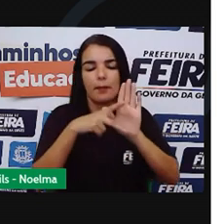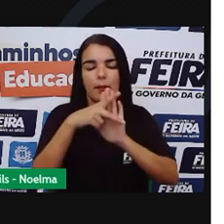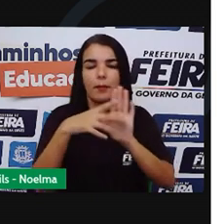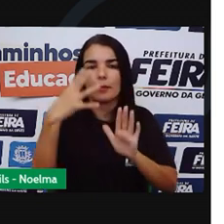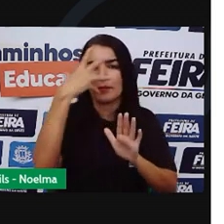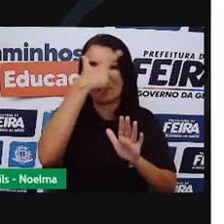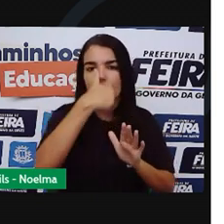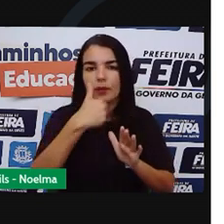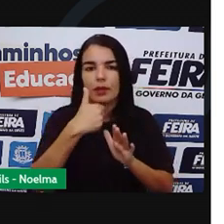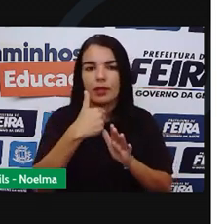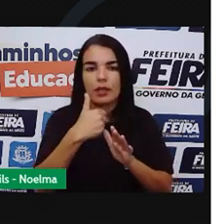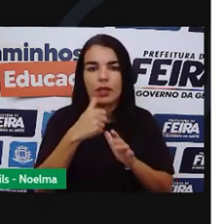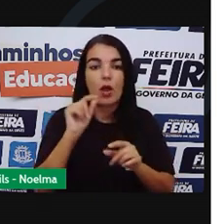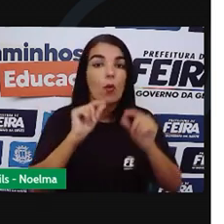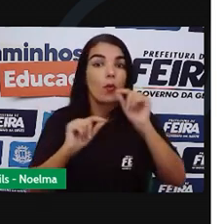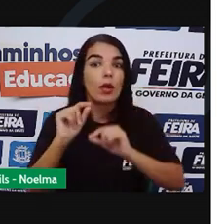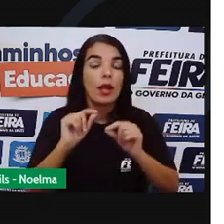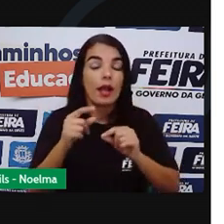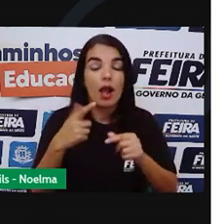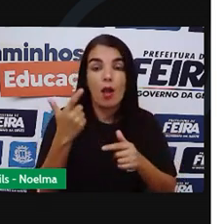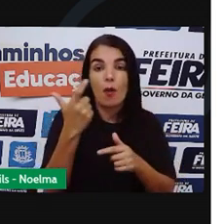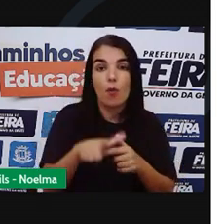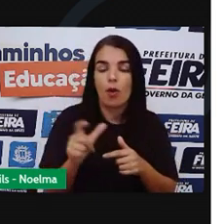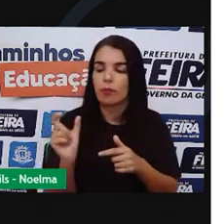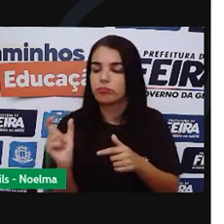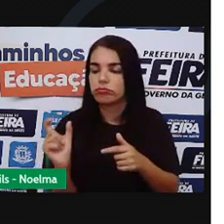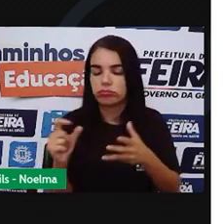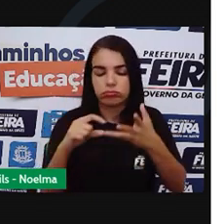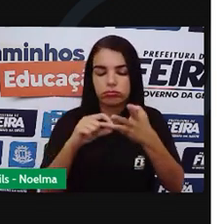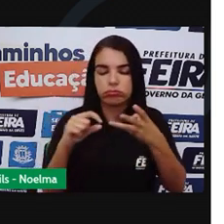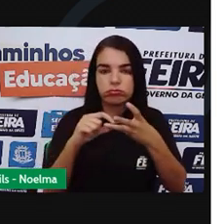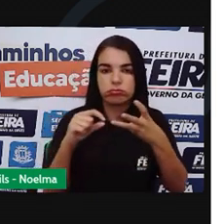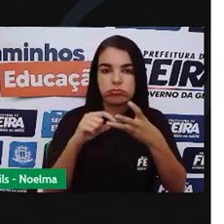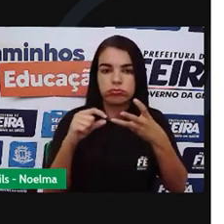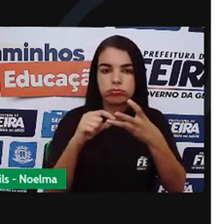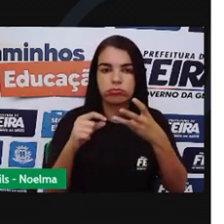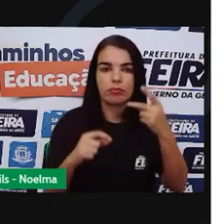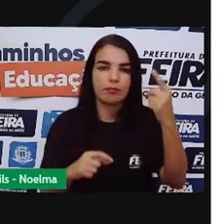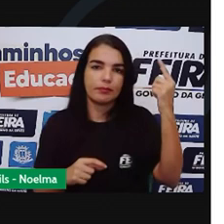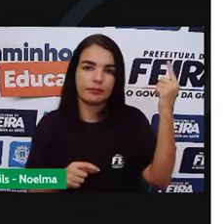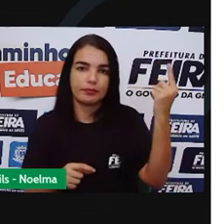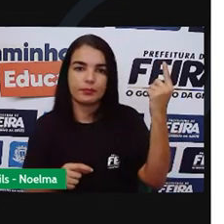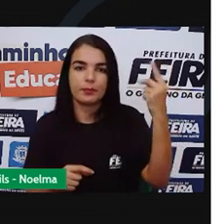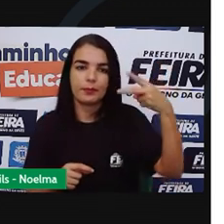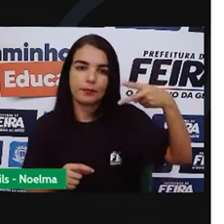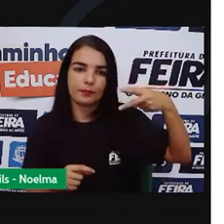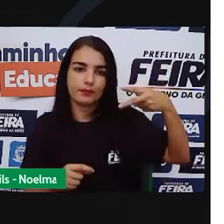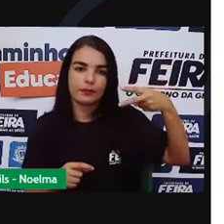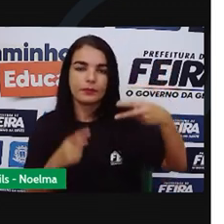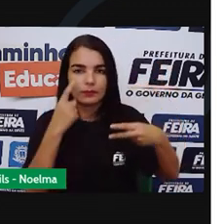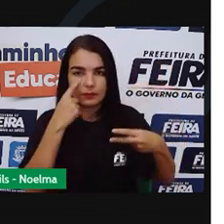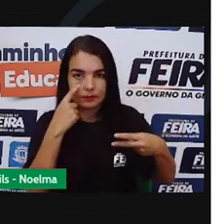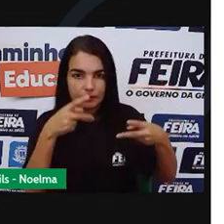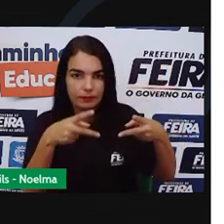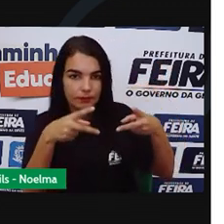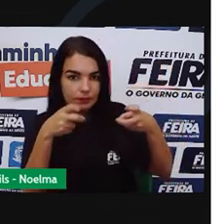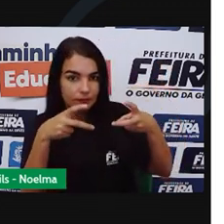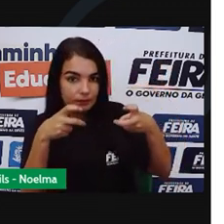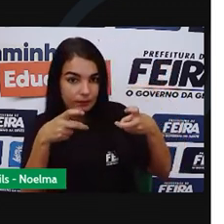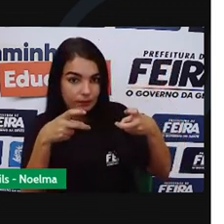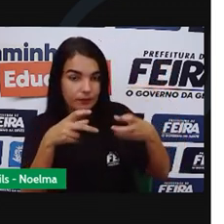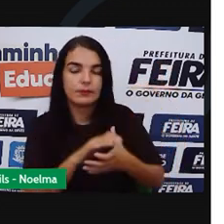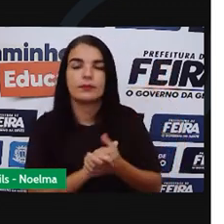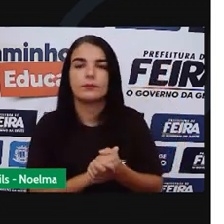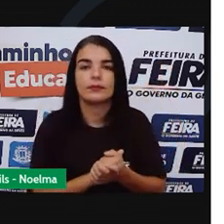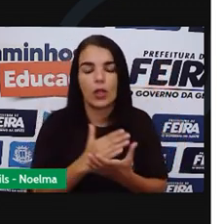temos a palavra Merece Que rima Com a última palavra Da primeira linha A palavra Estremece Percebeu as aliterações E as rimas